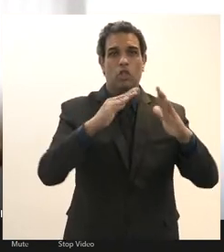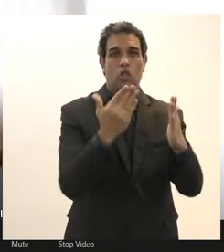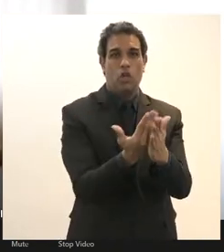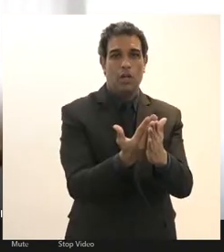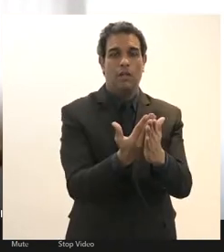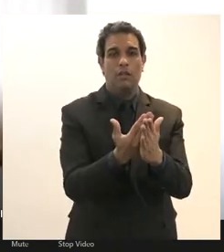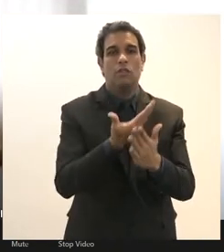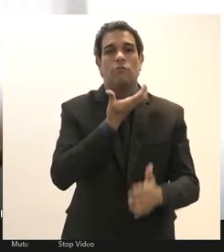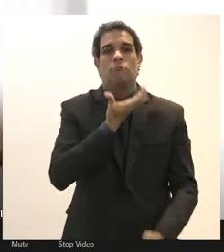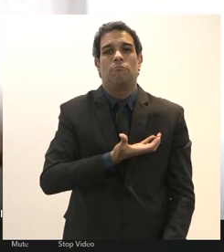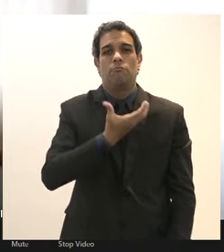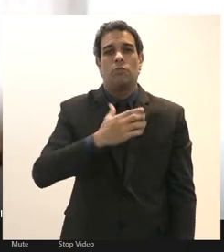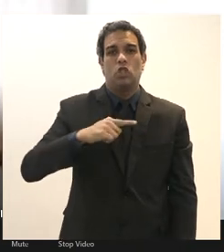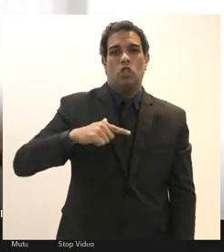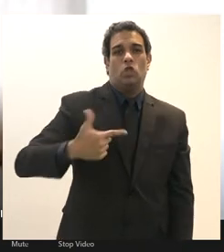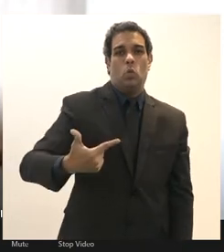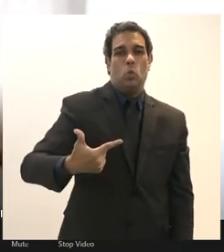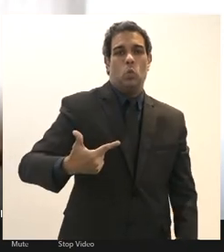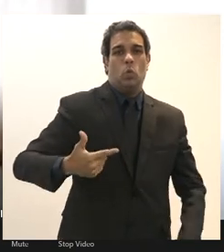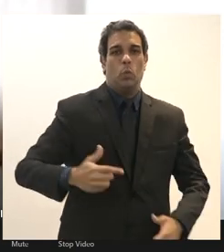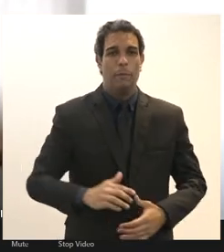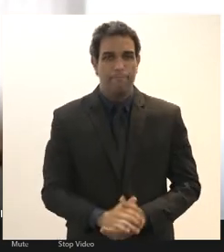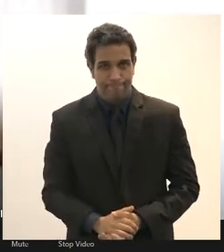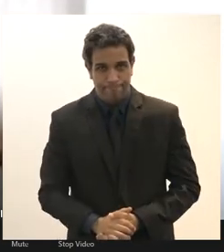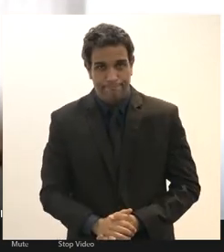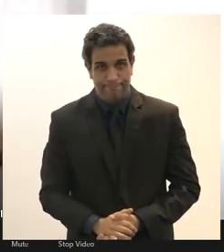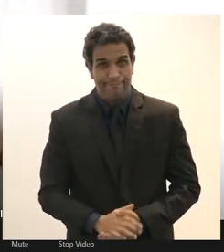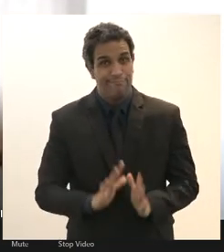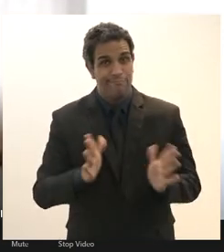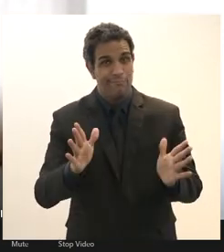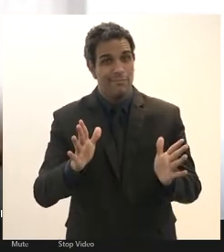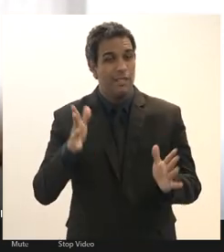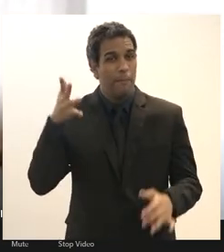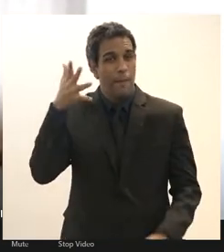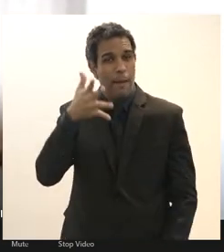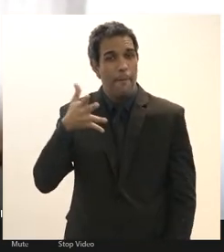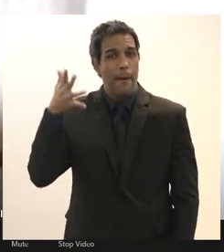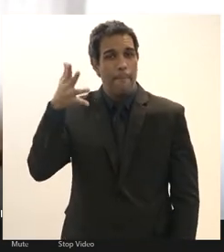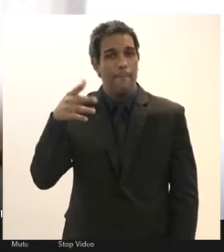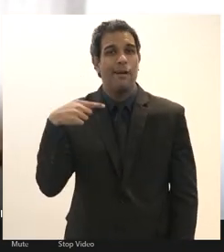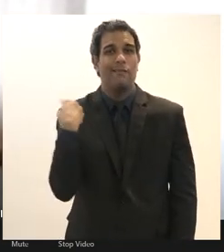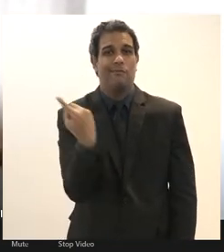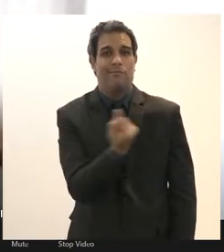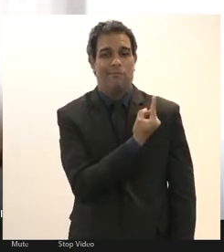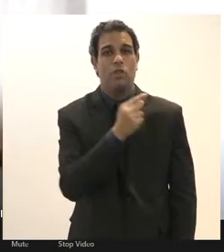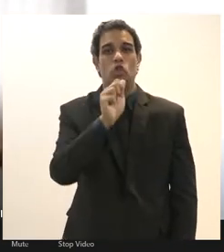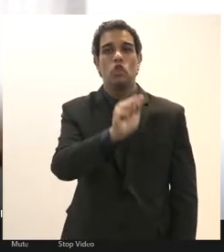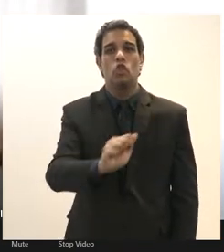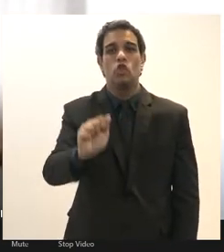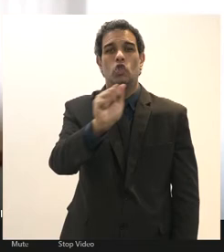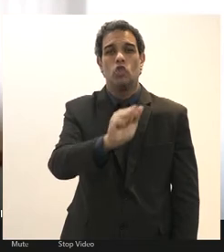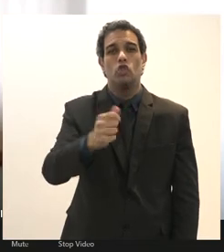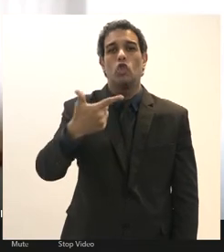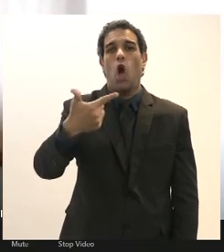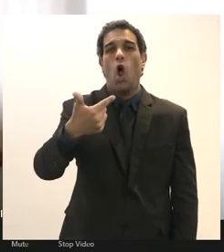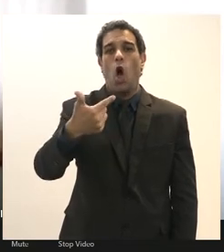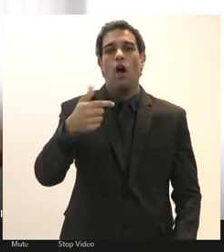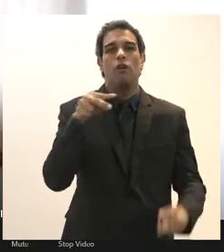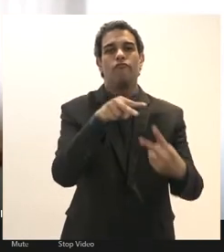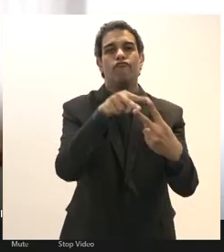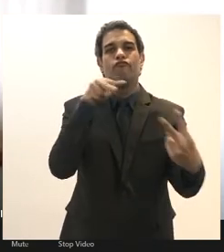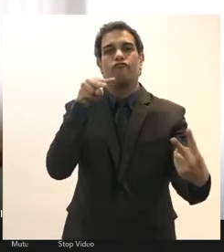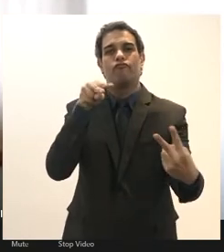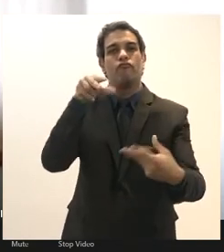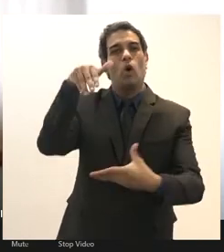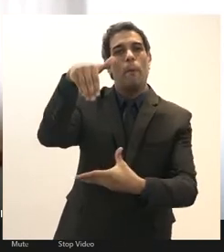e queria começar dizendo que nós realizamos uma assembleia virtual no dia 12 que votou